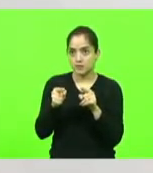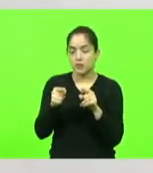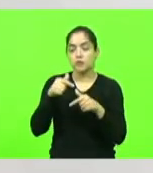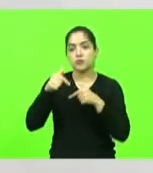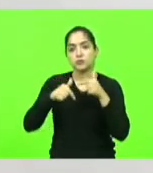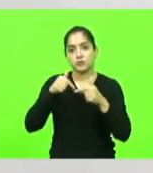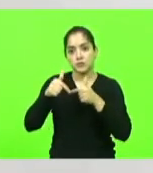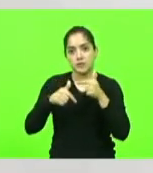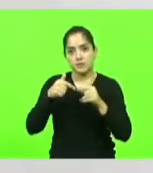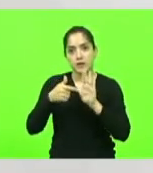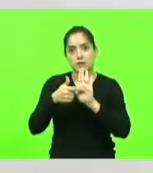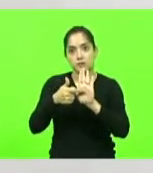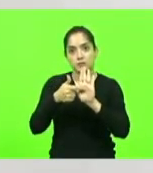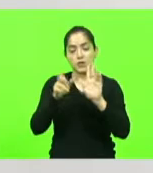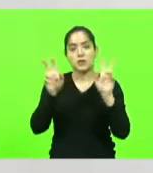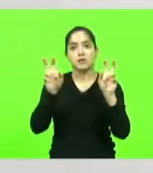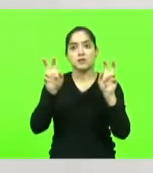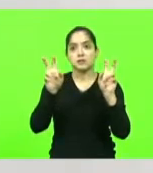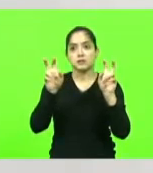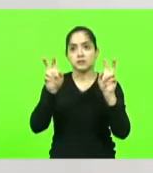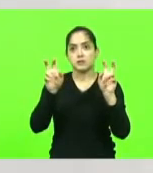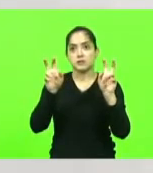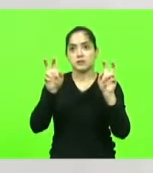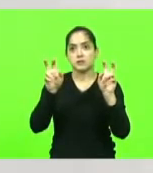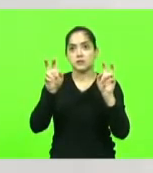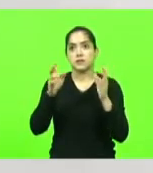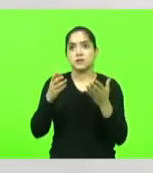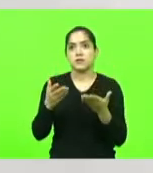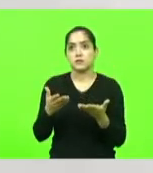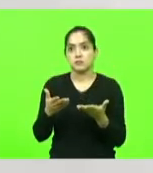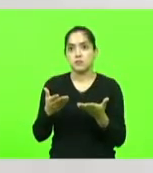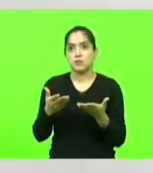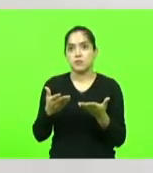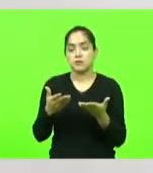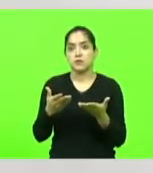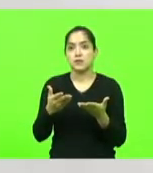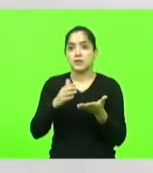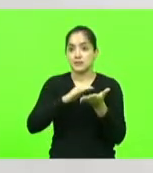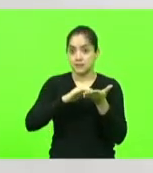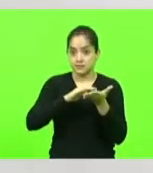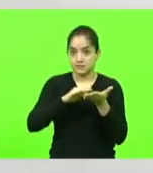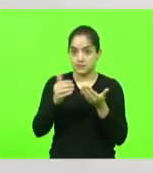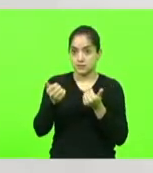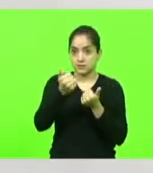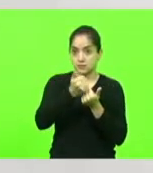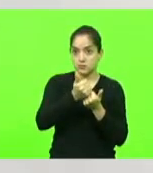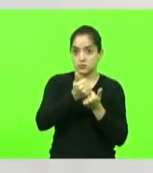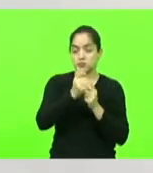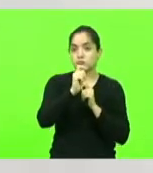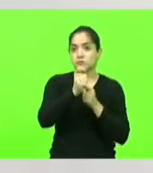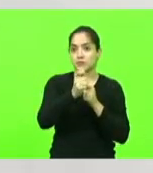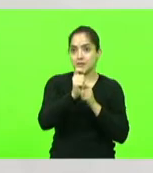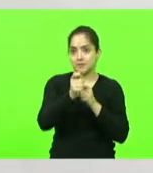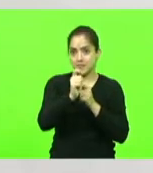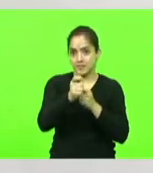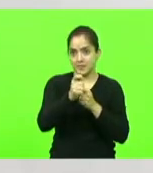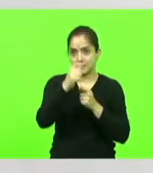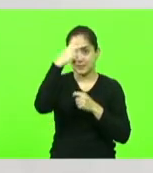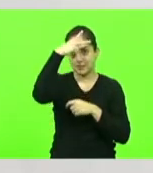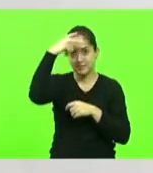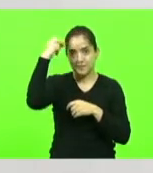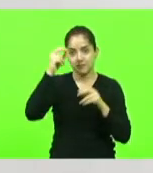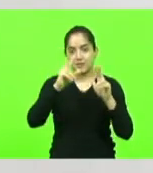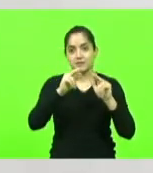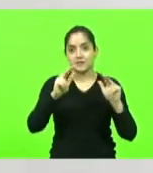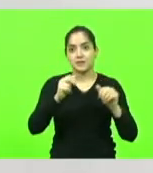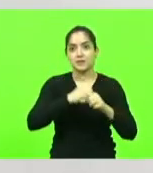que eu quero trazer, um tema que eu quero trazer nessa casa, que eu realizei como secretário adjunto da pesca da Prefeitura de Florianópolis,